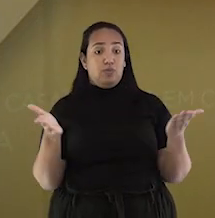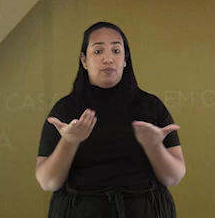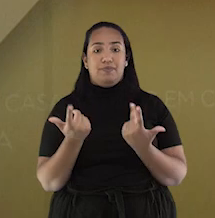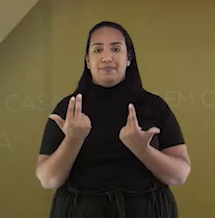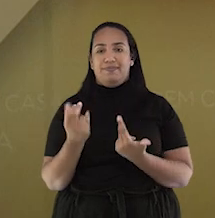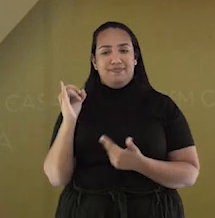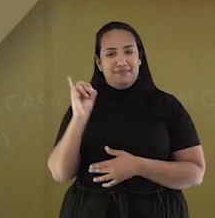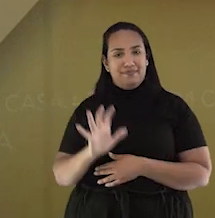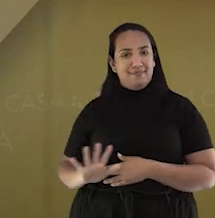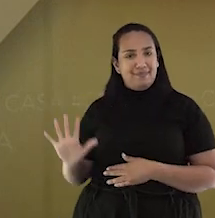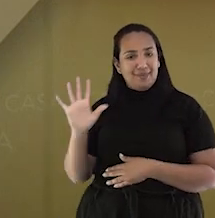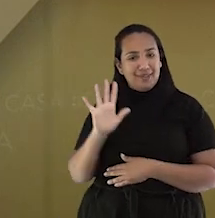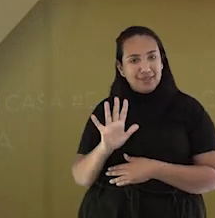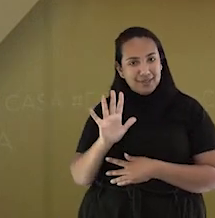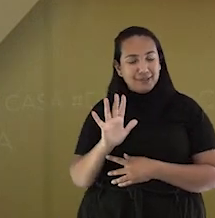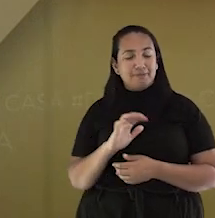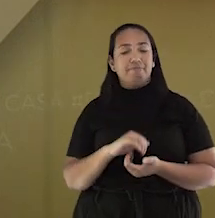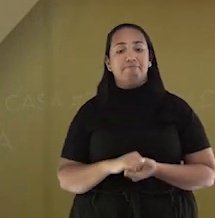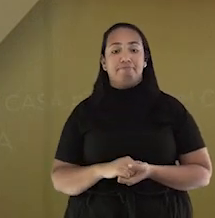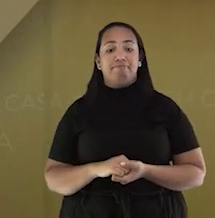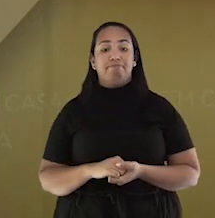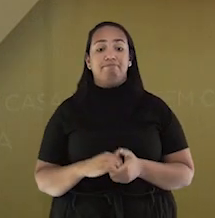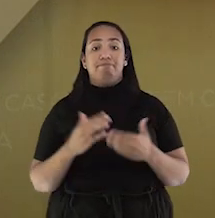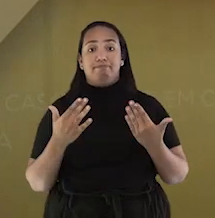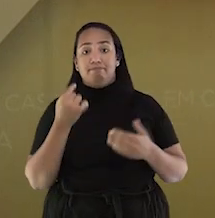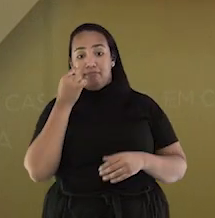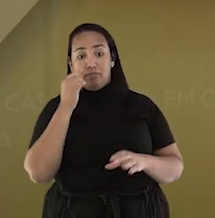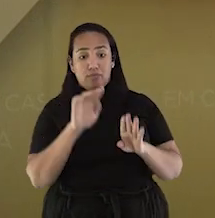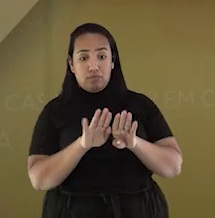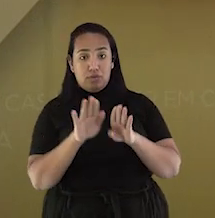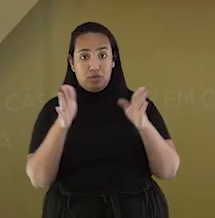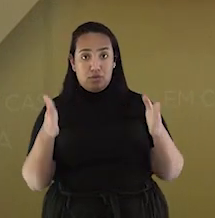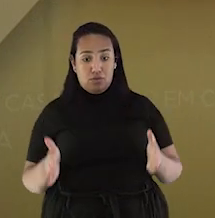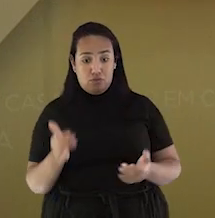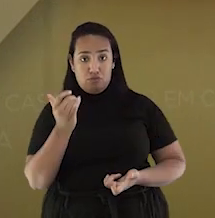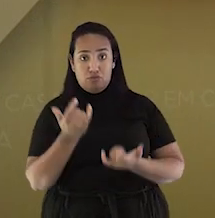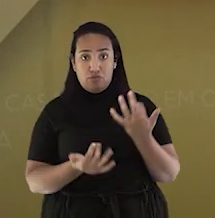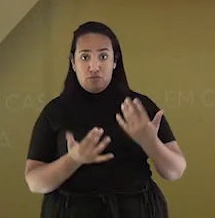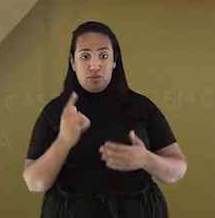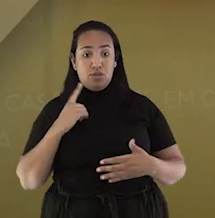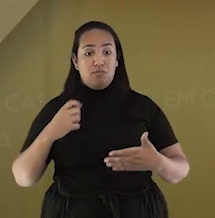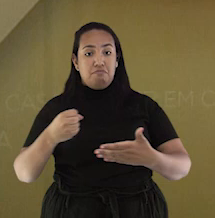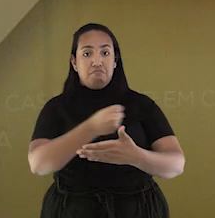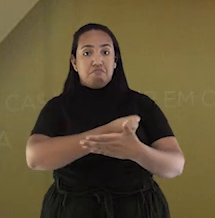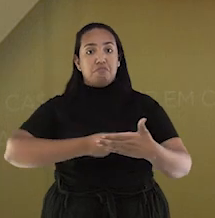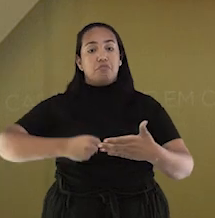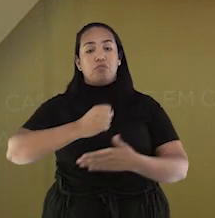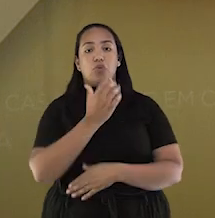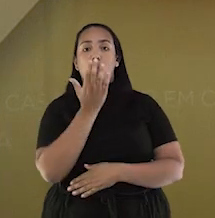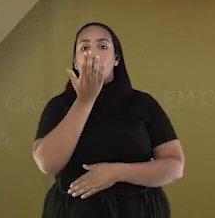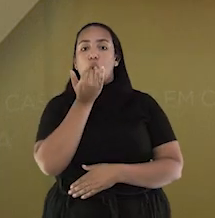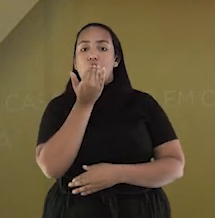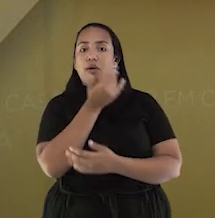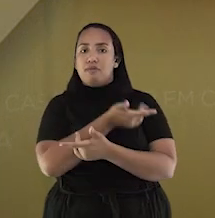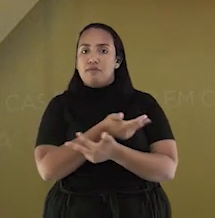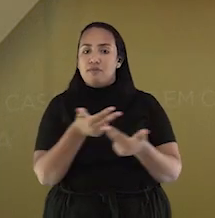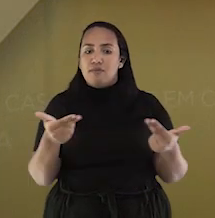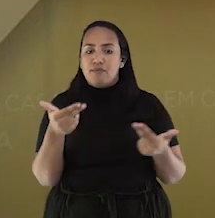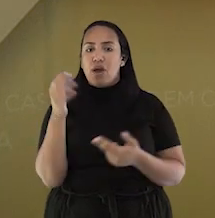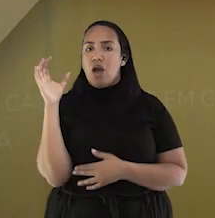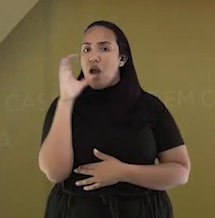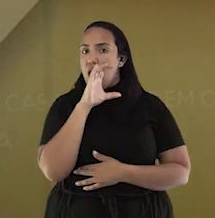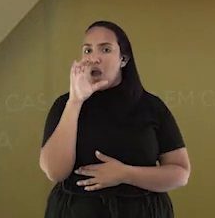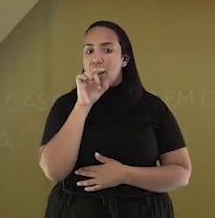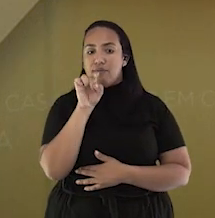esse aqui da imagem e o fogão está com uma panela cheia de comida muito quente e você